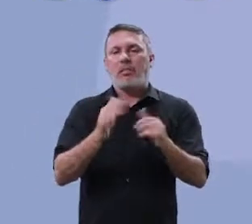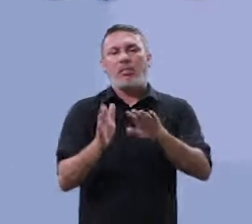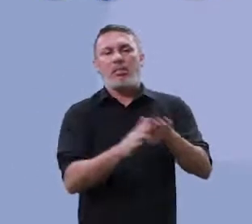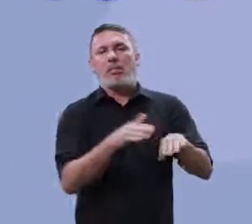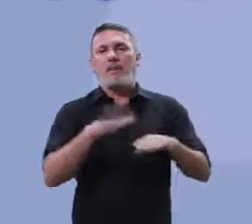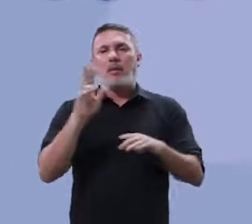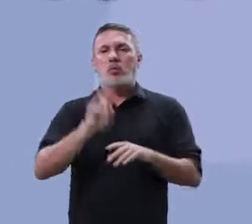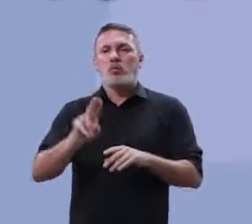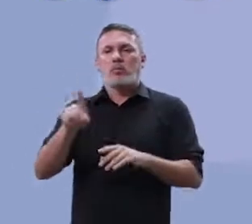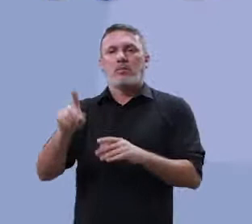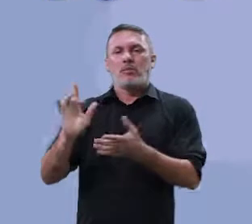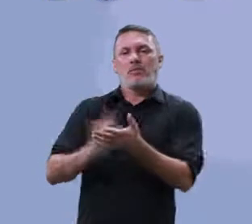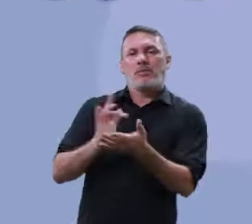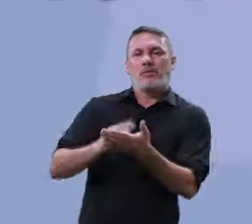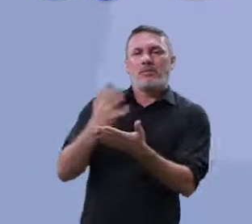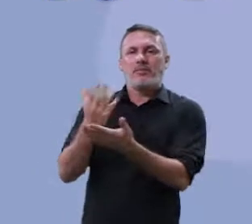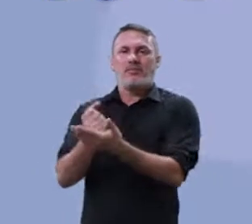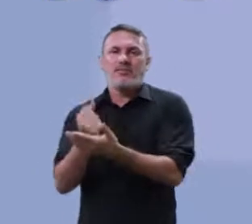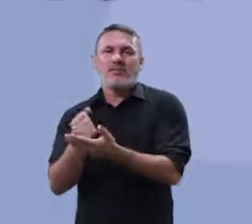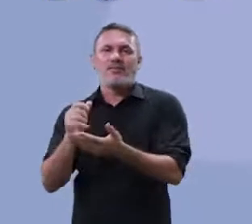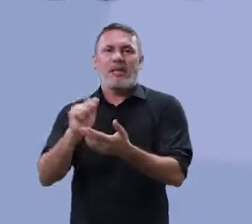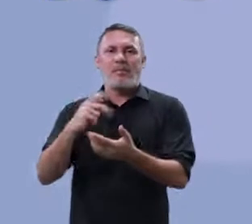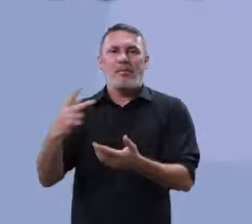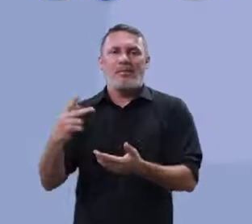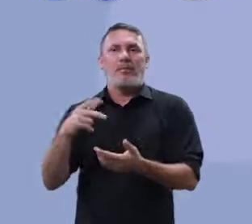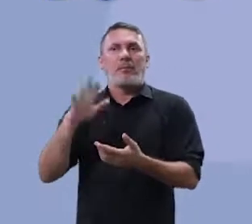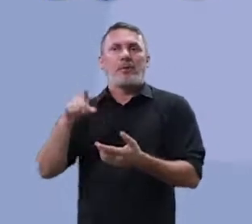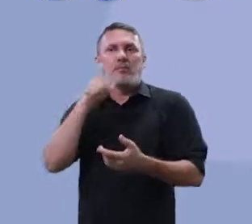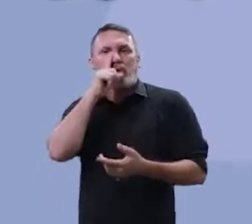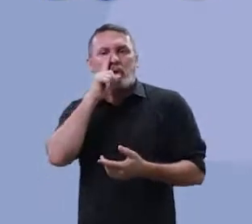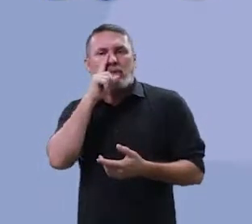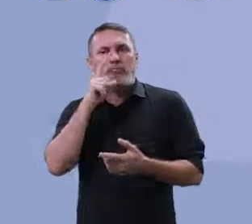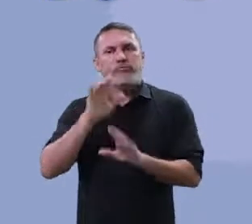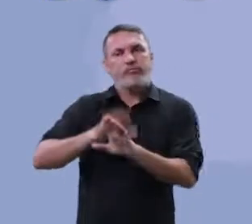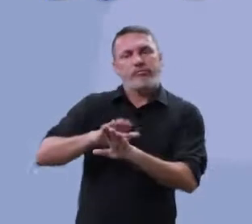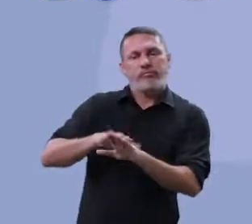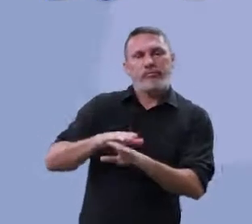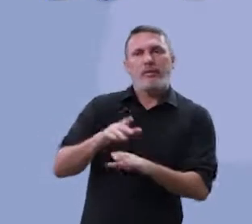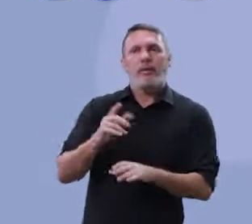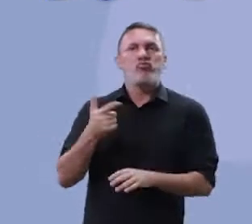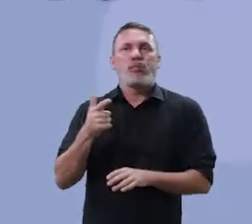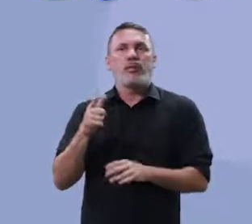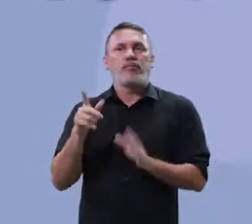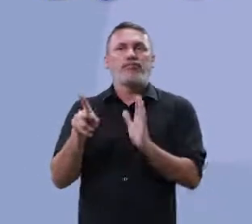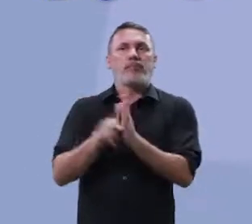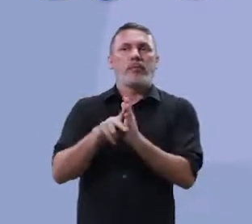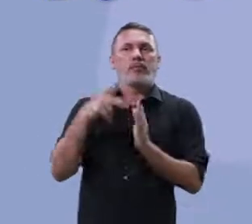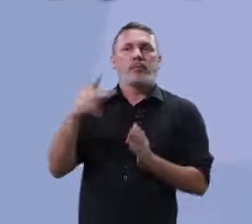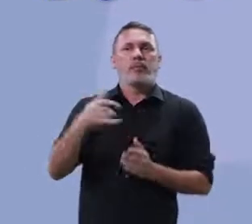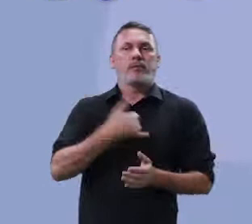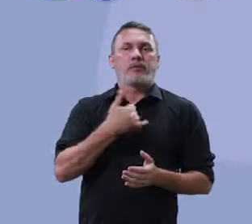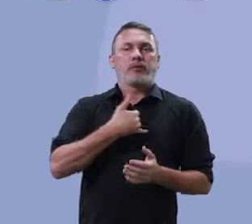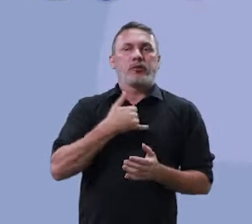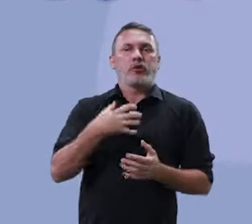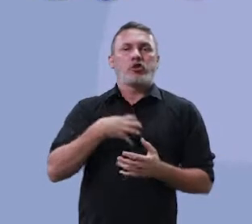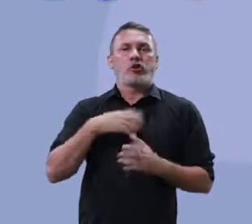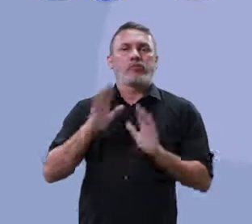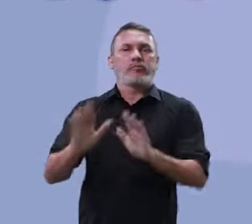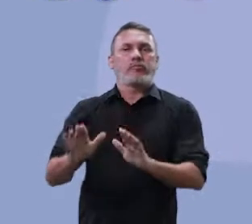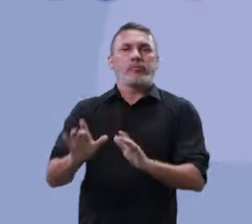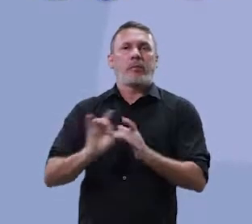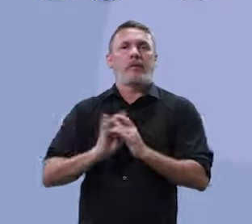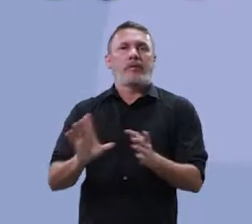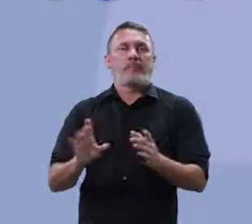para usarem aplicativos. Que, de muitas vezes, perigosos e não adequados para os menores.